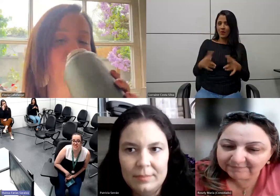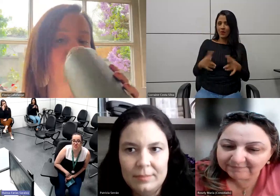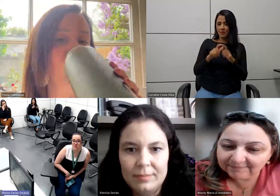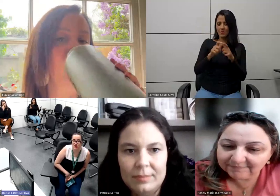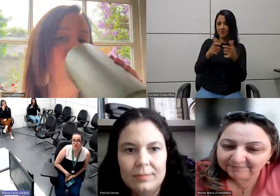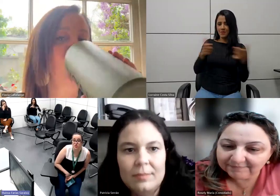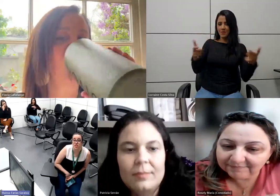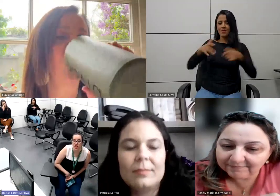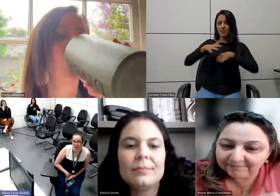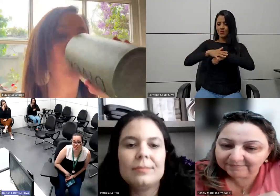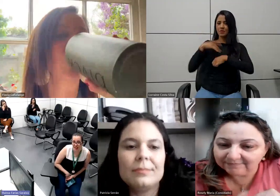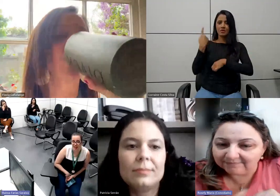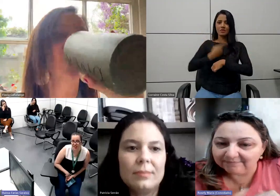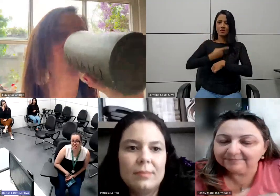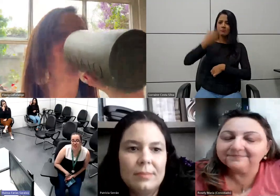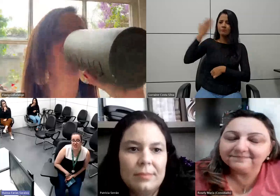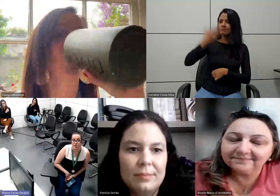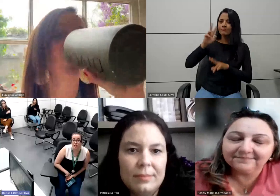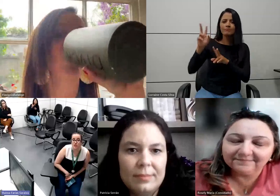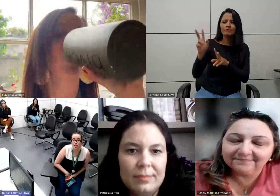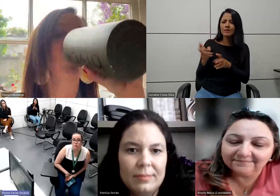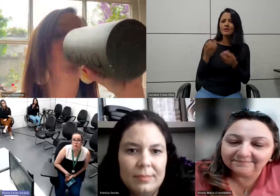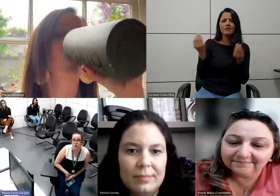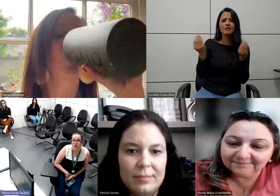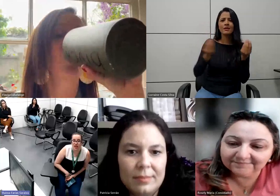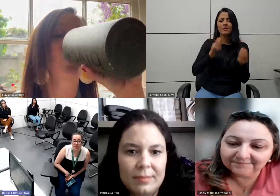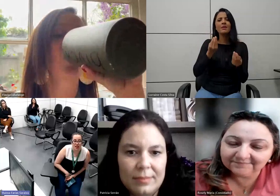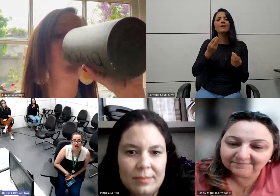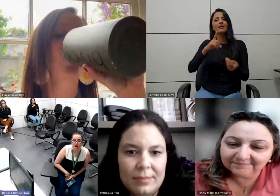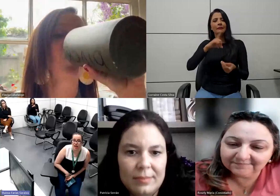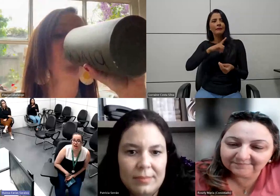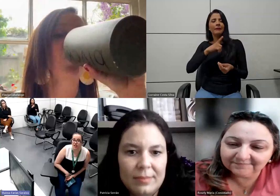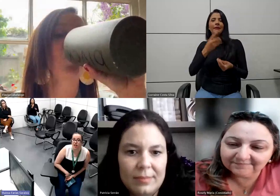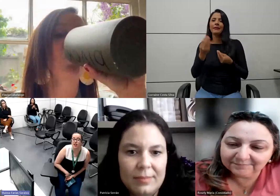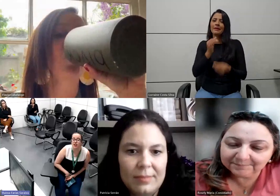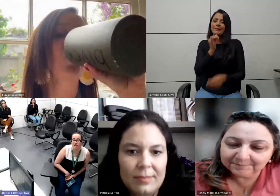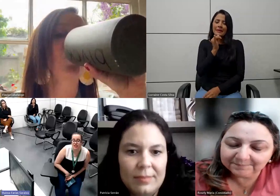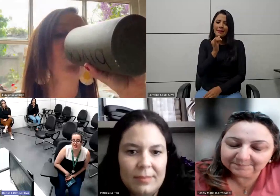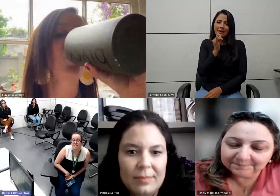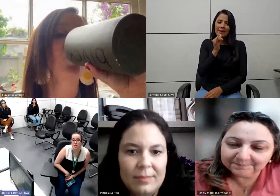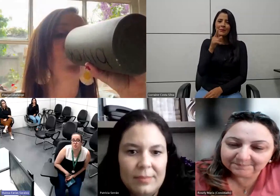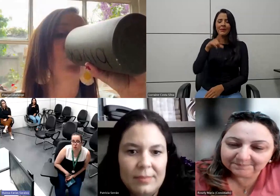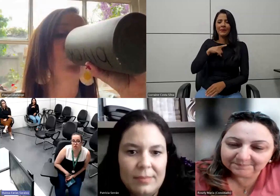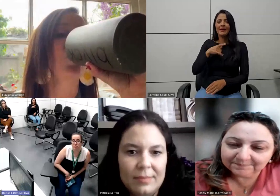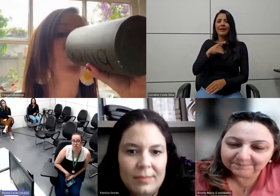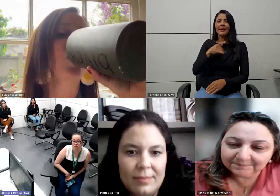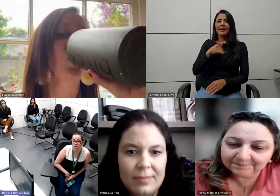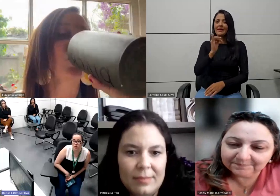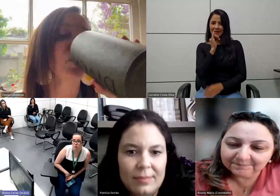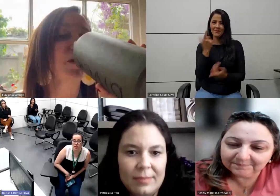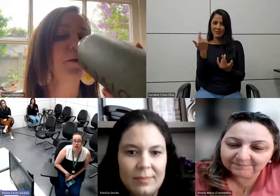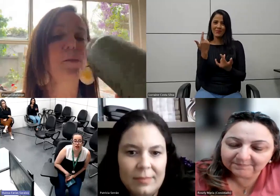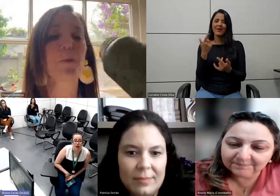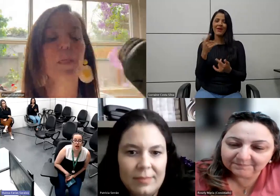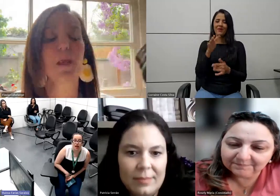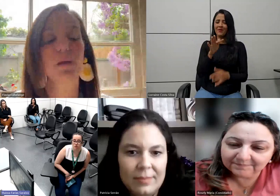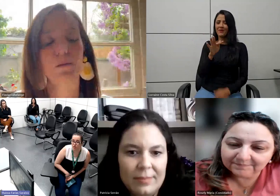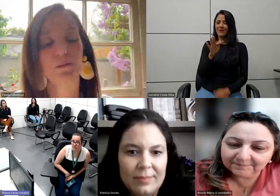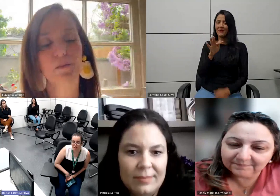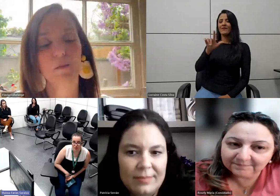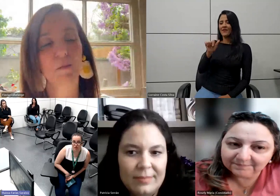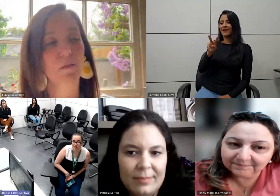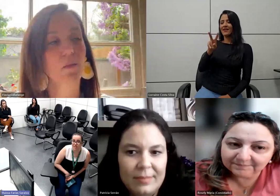das doenças, a gente não enxerga, então a gente tem muito aquele exemplo, como a Flávia falou também,